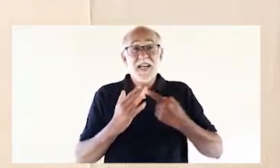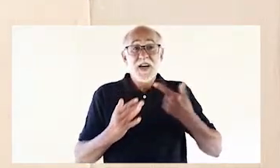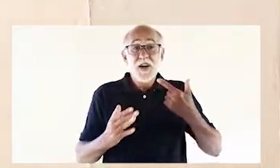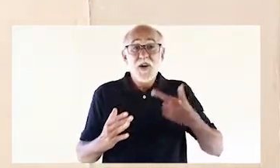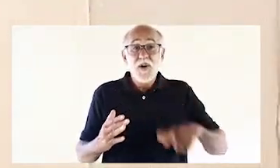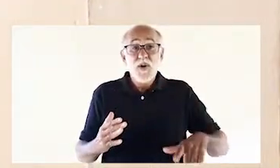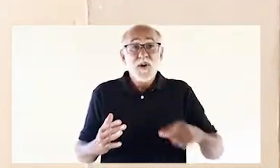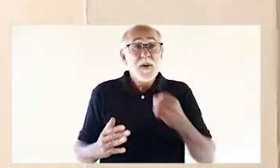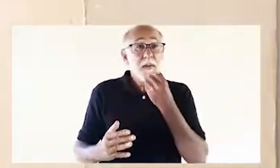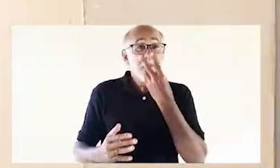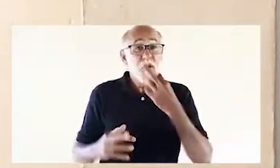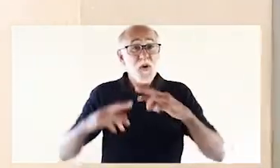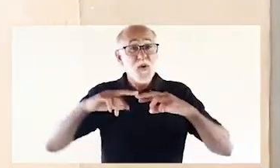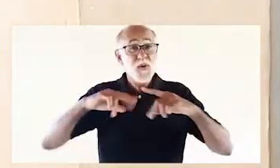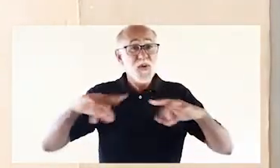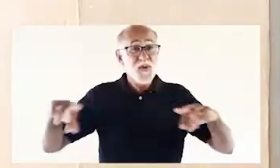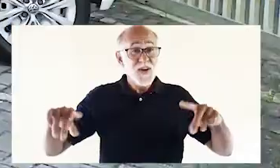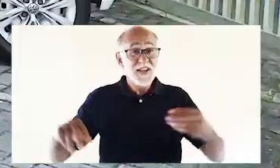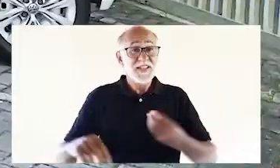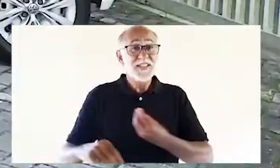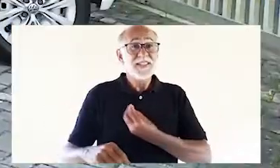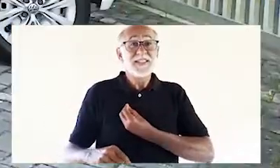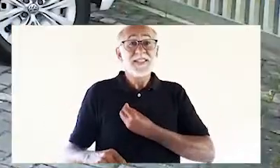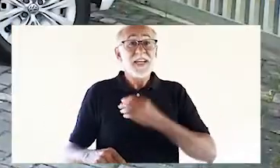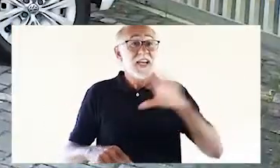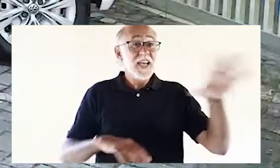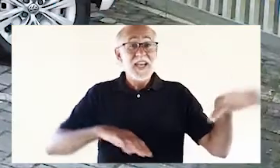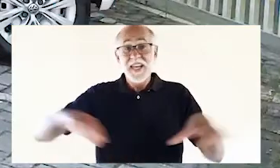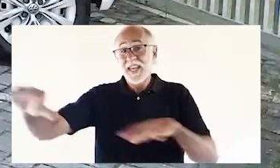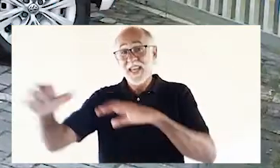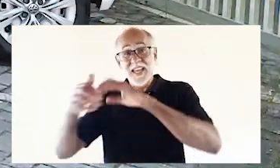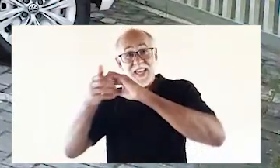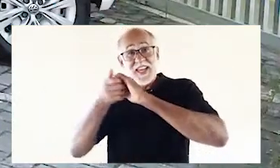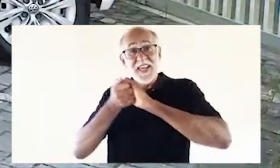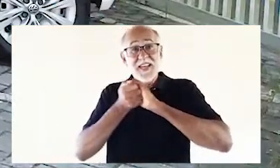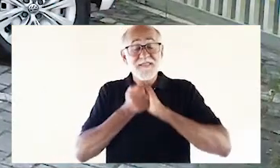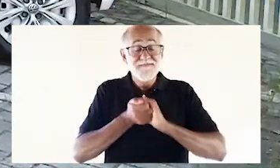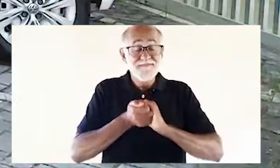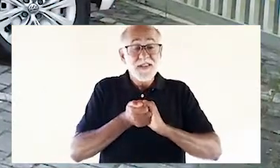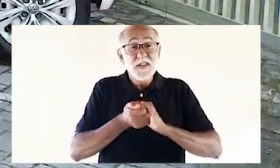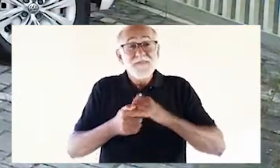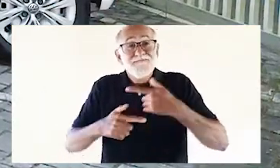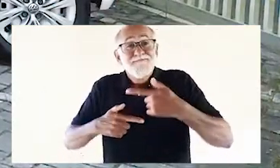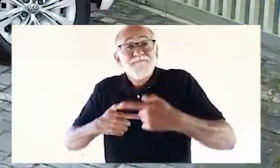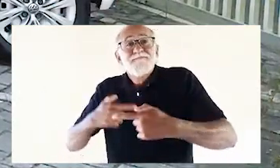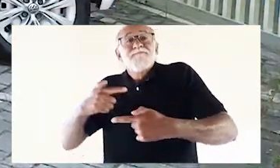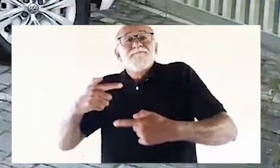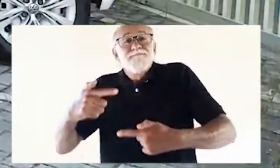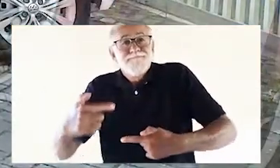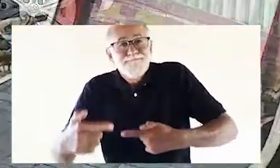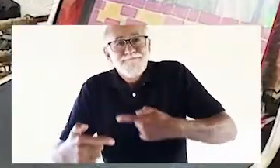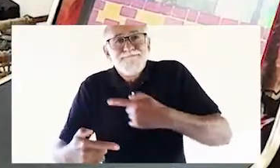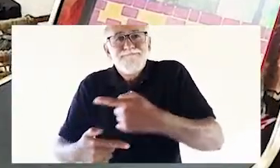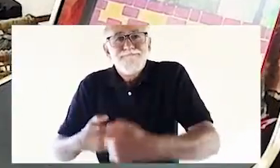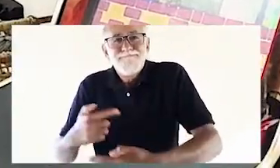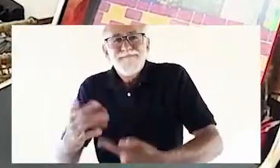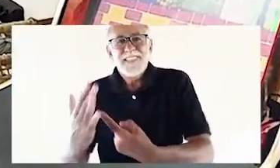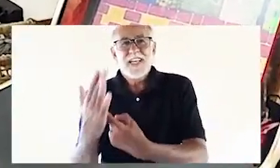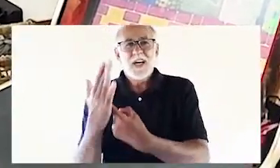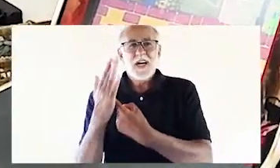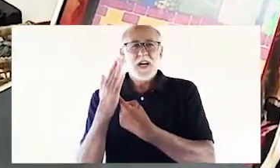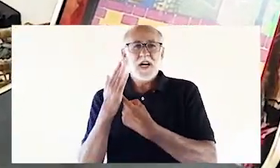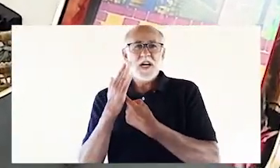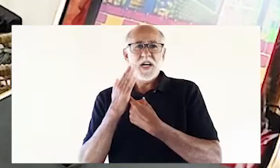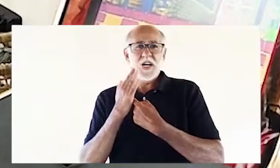Os louros da vida Me dê a mão Me dê à luta, me ajude a